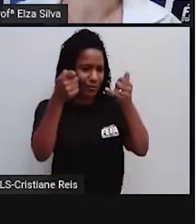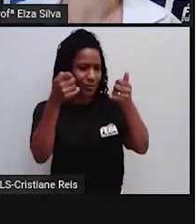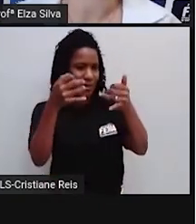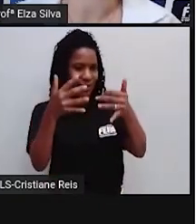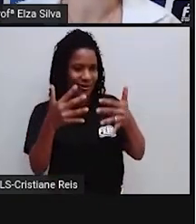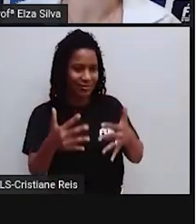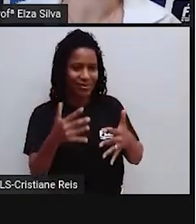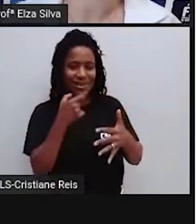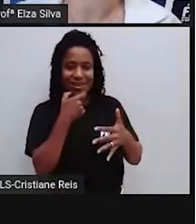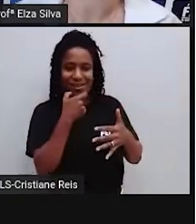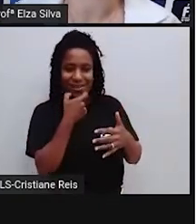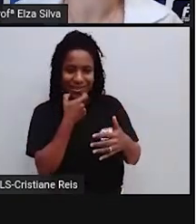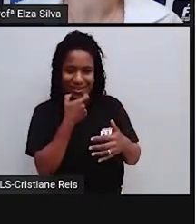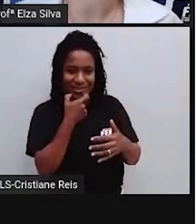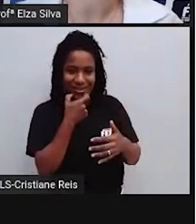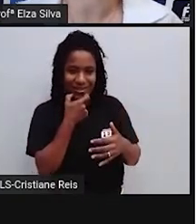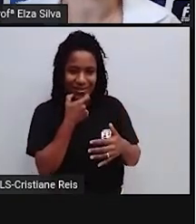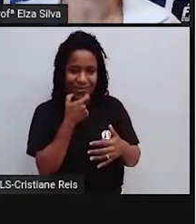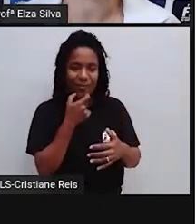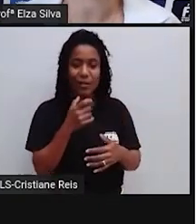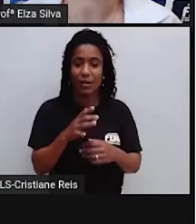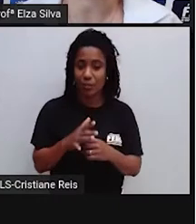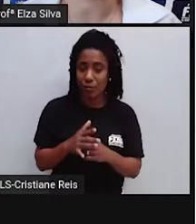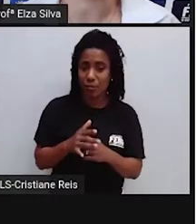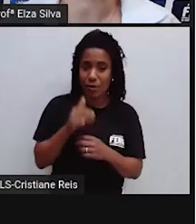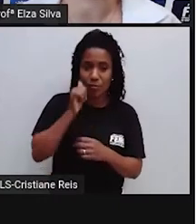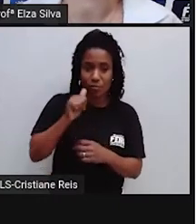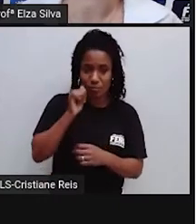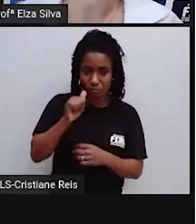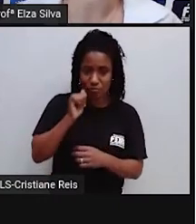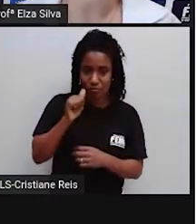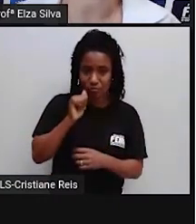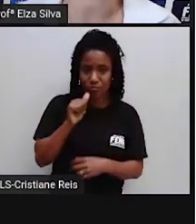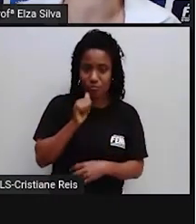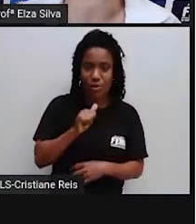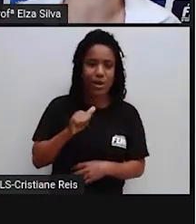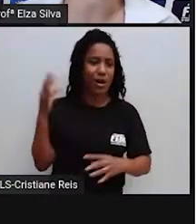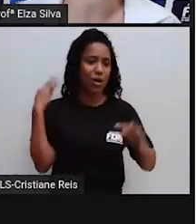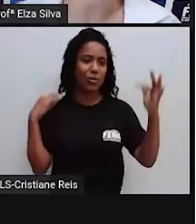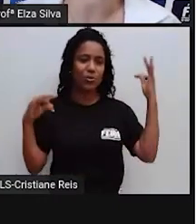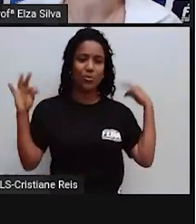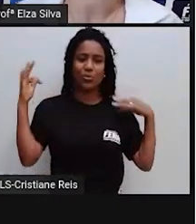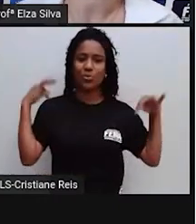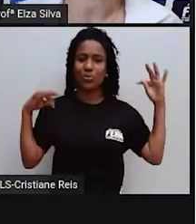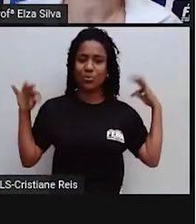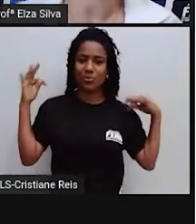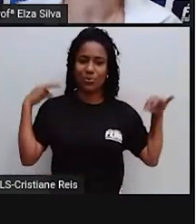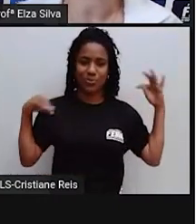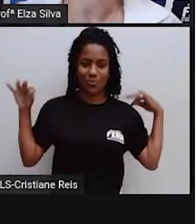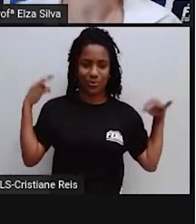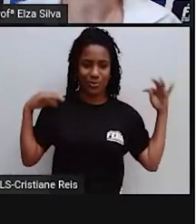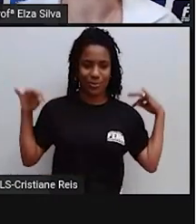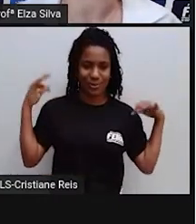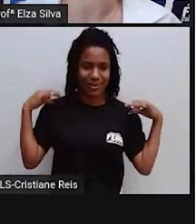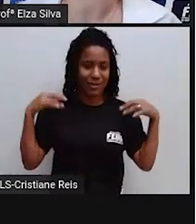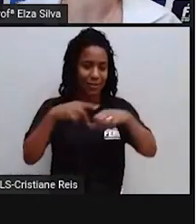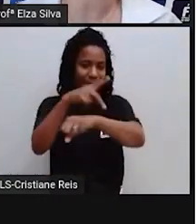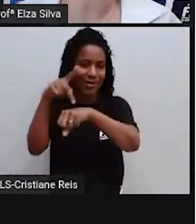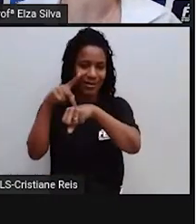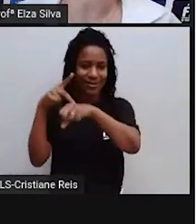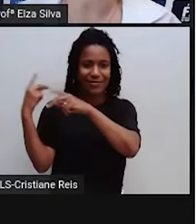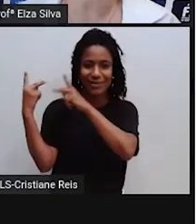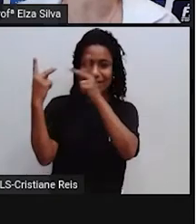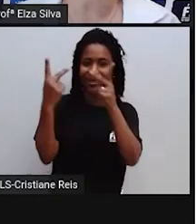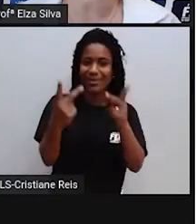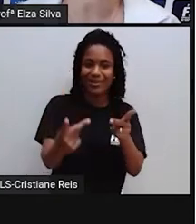Na verdade Ele é de uma Turista Estrangeira Que passou um tempo Aqui no Brasil E passou em Salvador Então